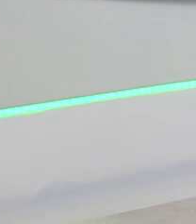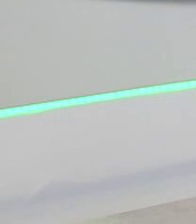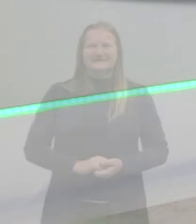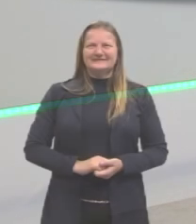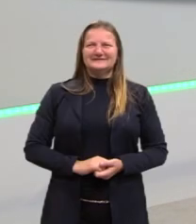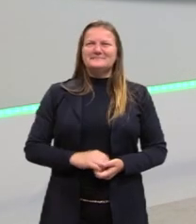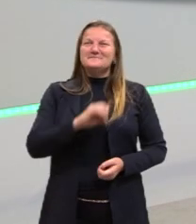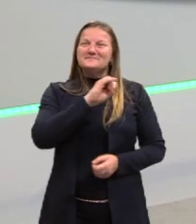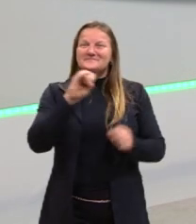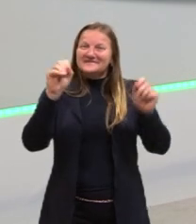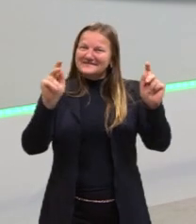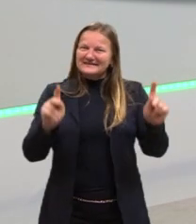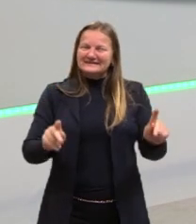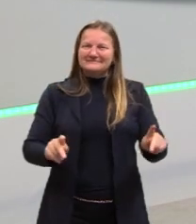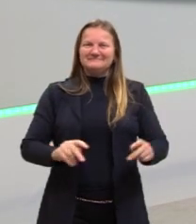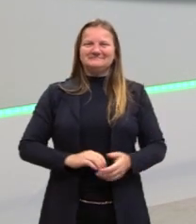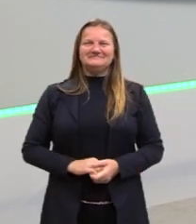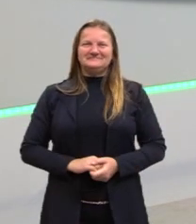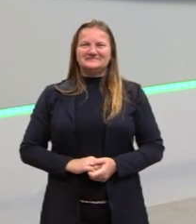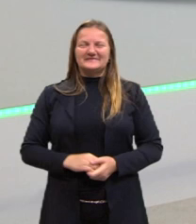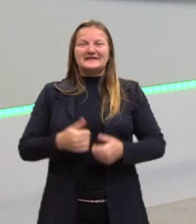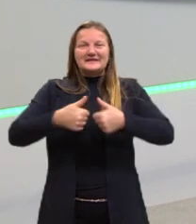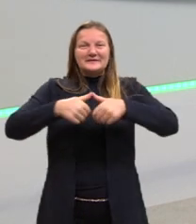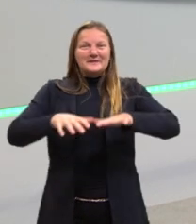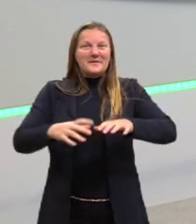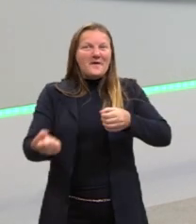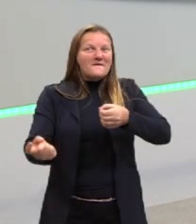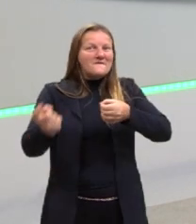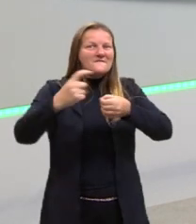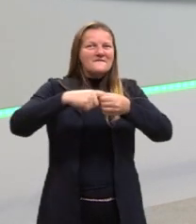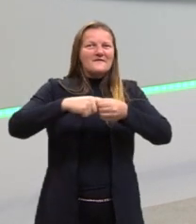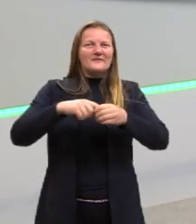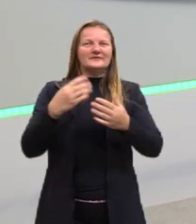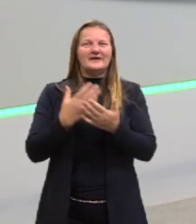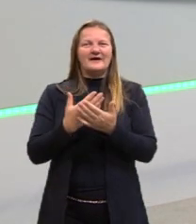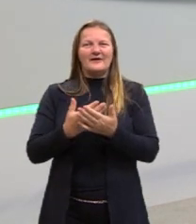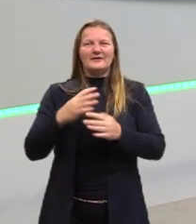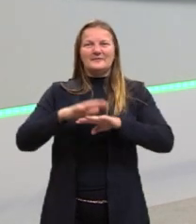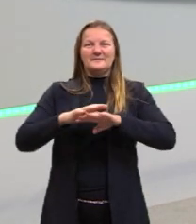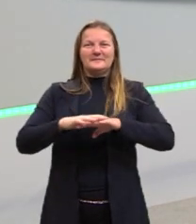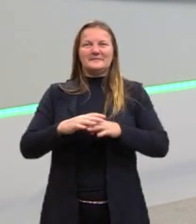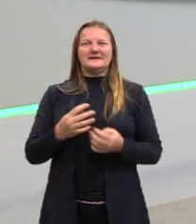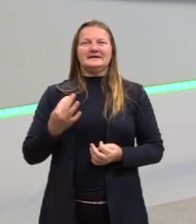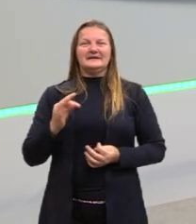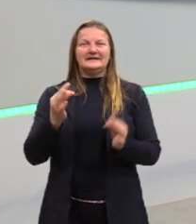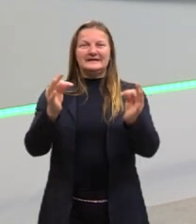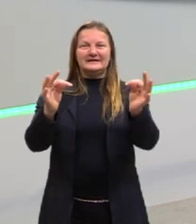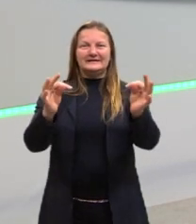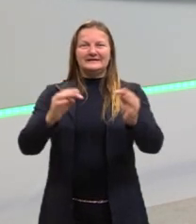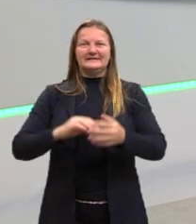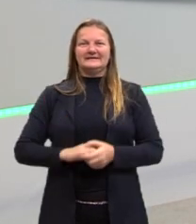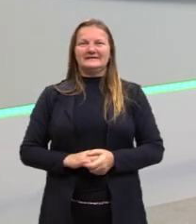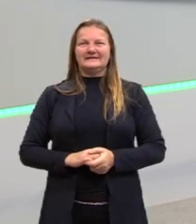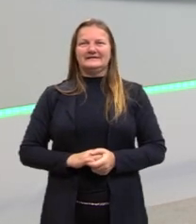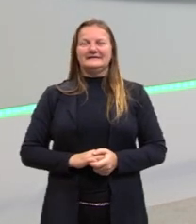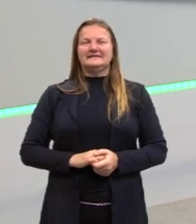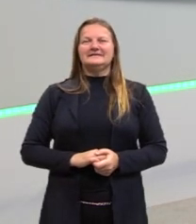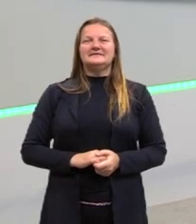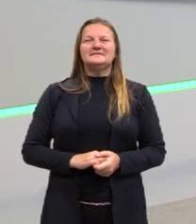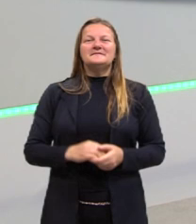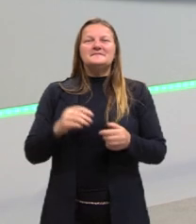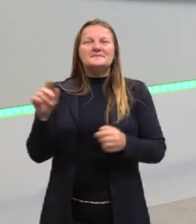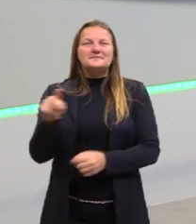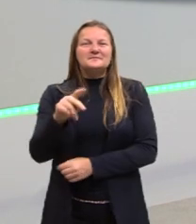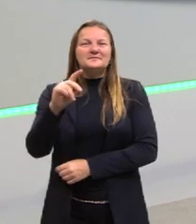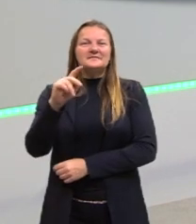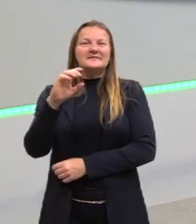Oi, oi pessoas! Estamos aí de volta para as nossas aulas de matemática e suas tecnologias. Eu